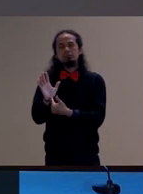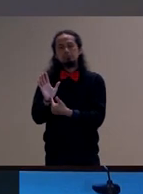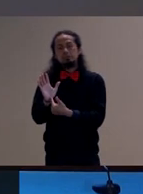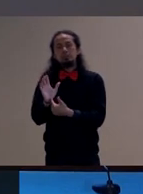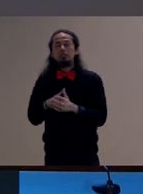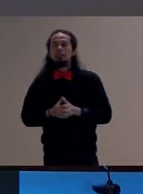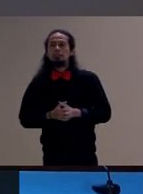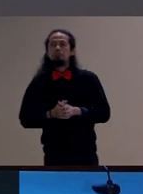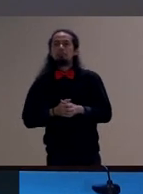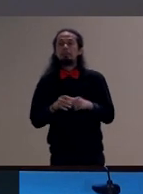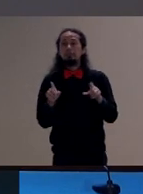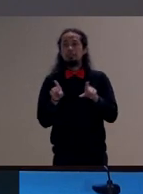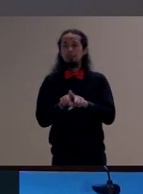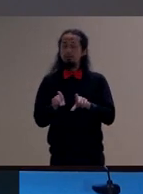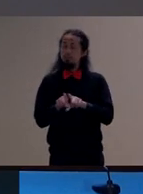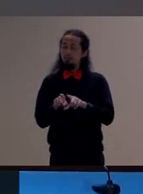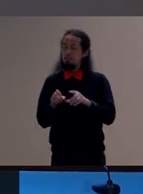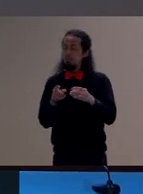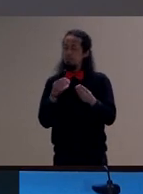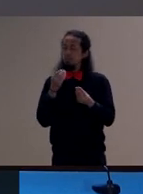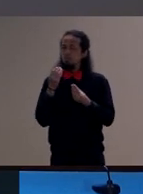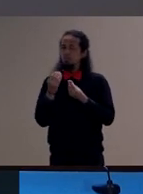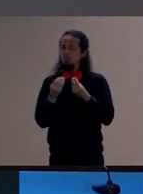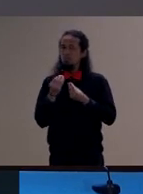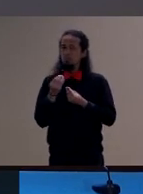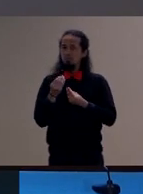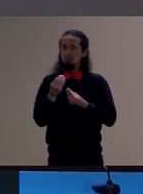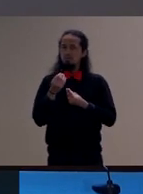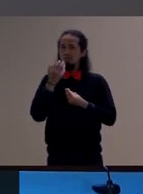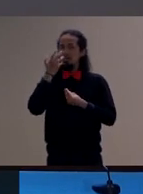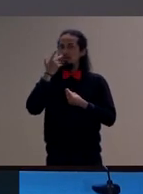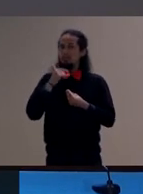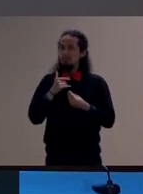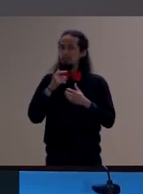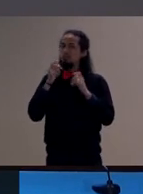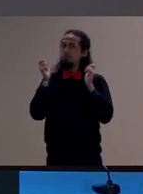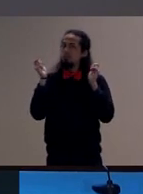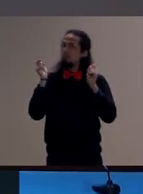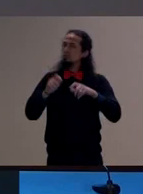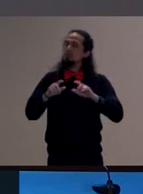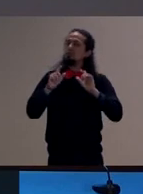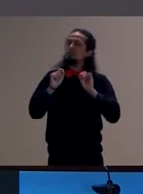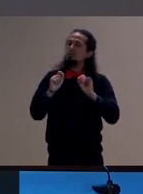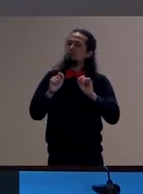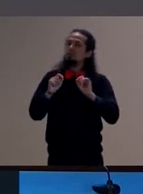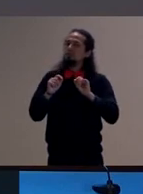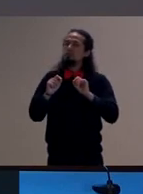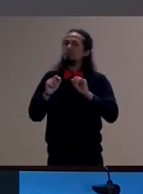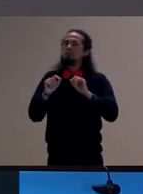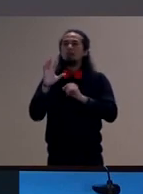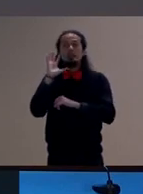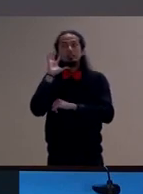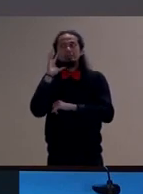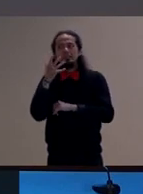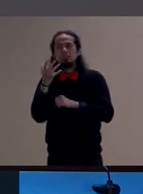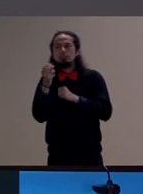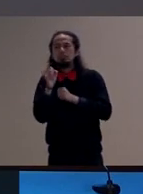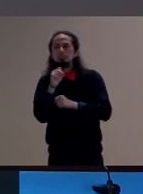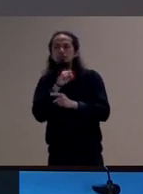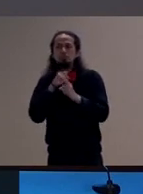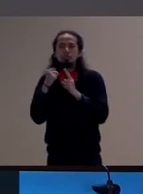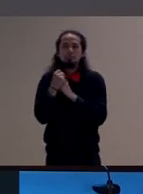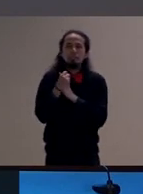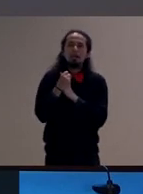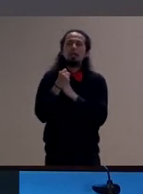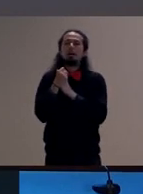tem uma ideia de que a criança pode subverter os significados sociais e construir também alguns sentidos